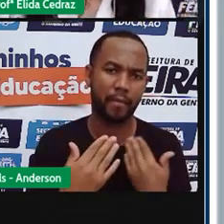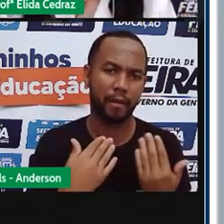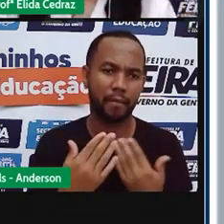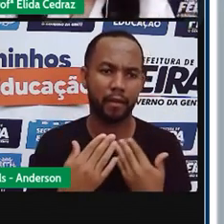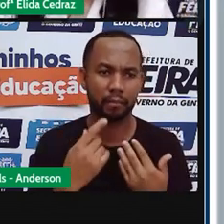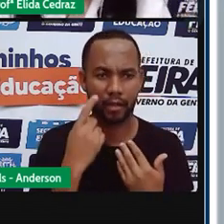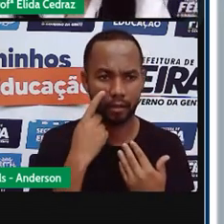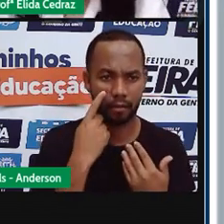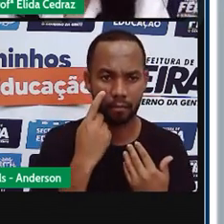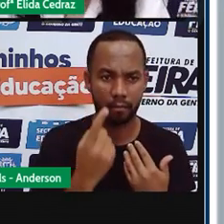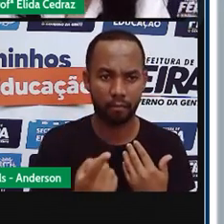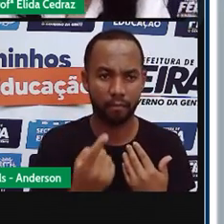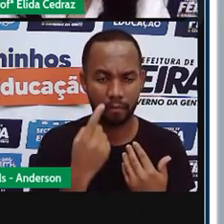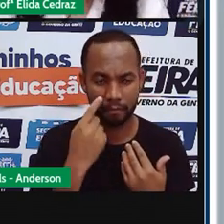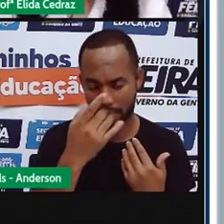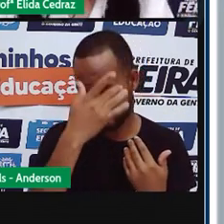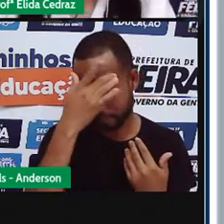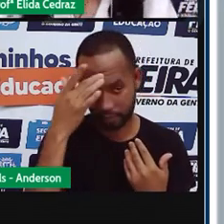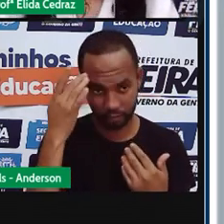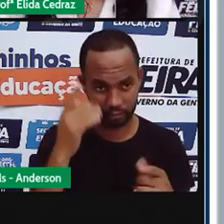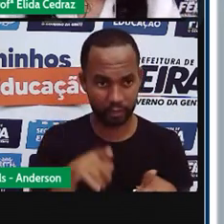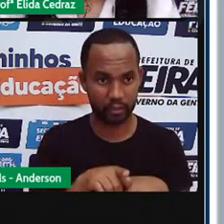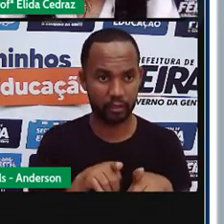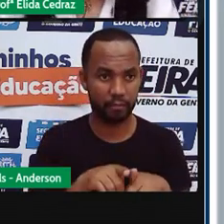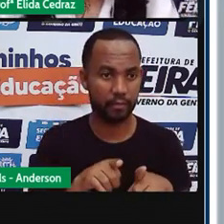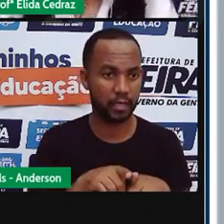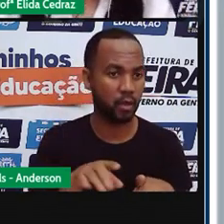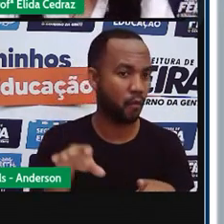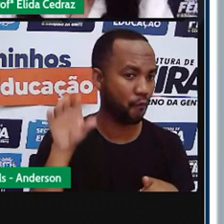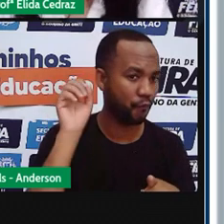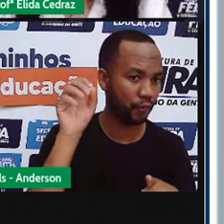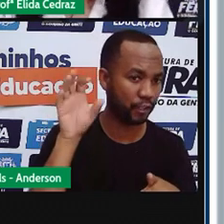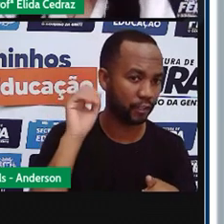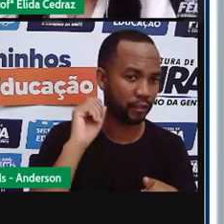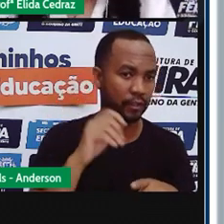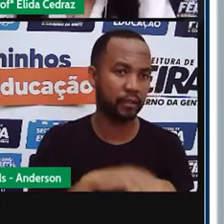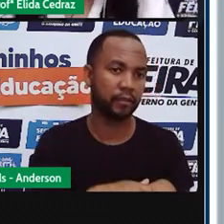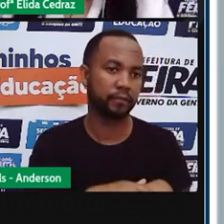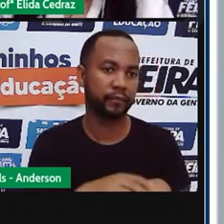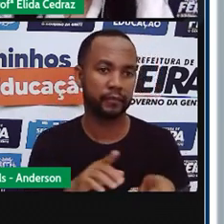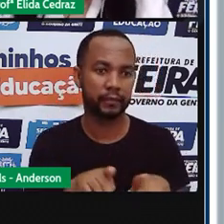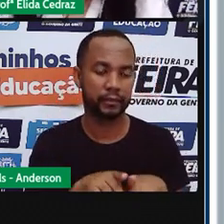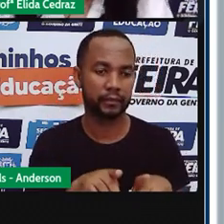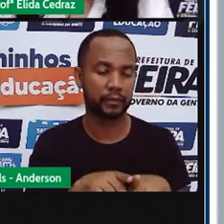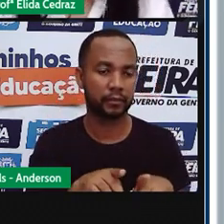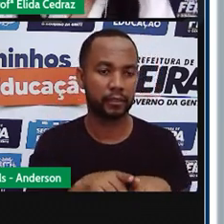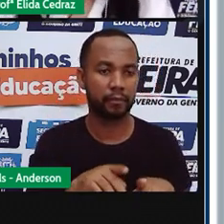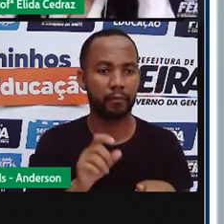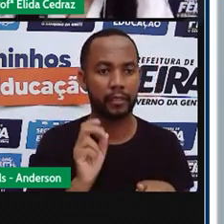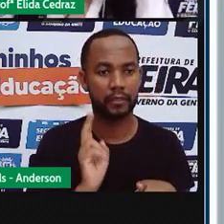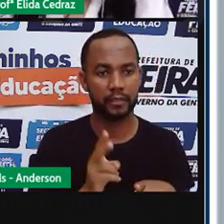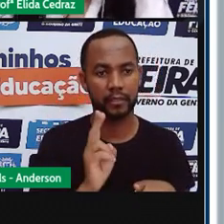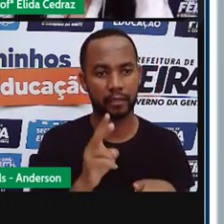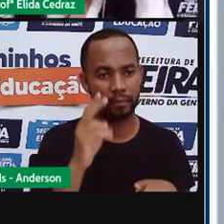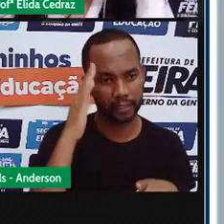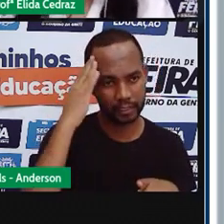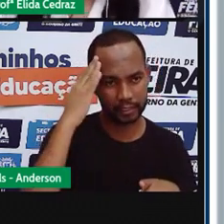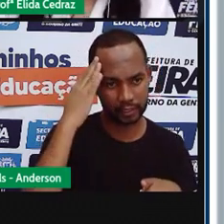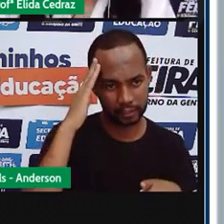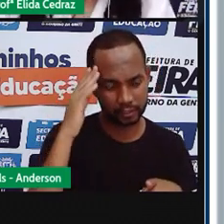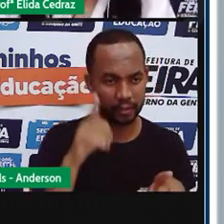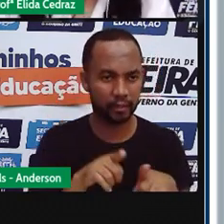diretamente com as pessoas. Ter ouvido, se fazer ouvir, se entender.